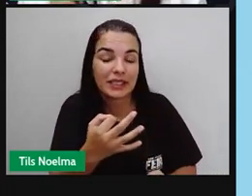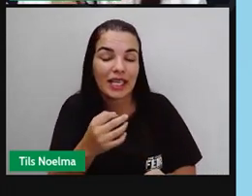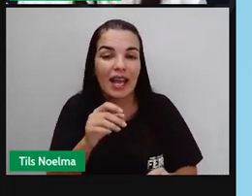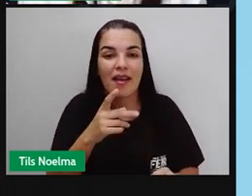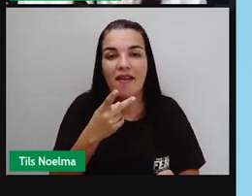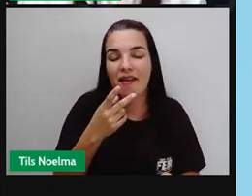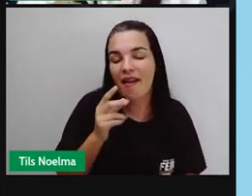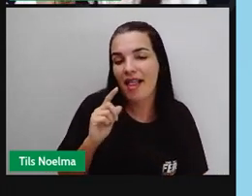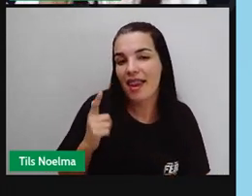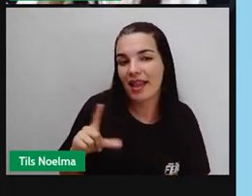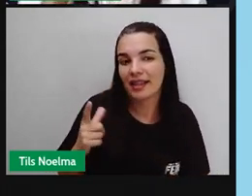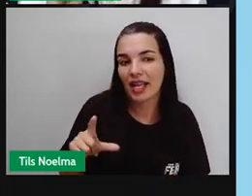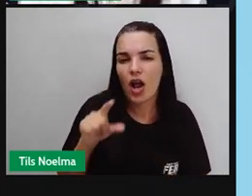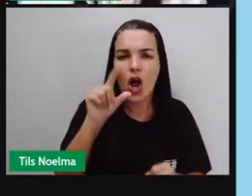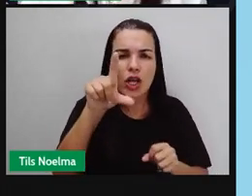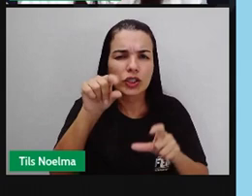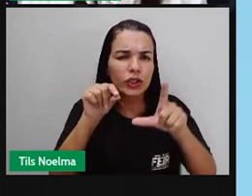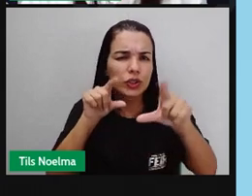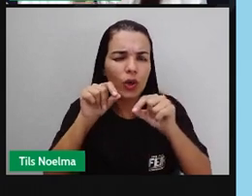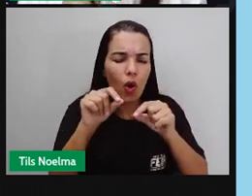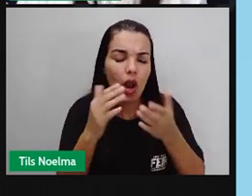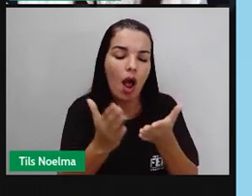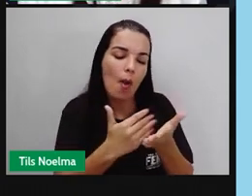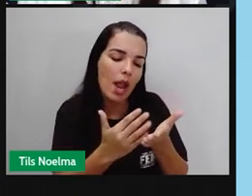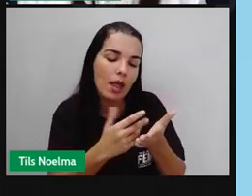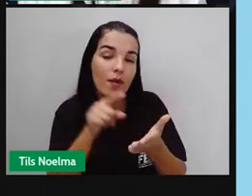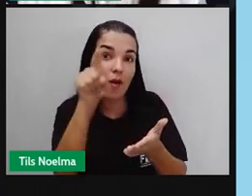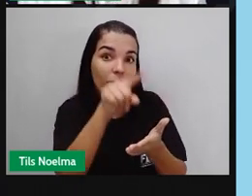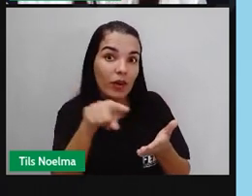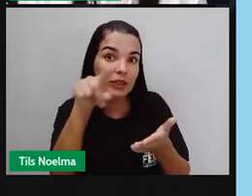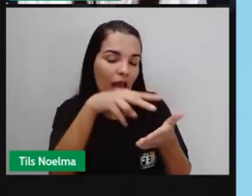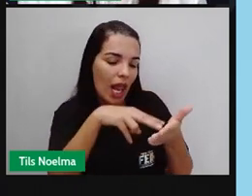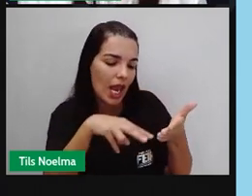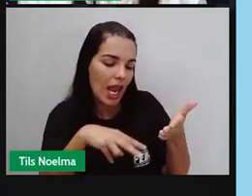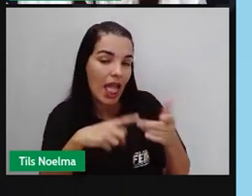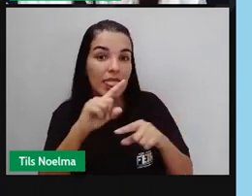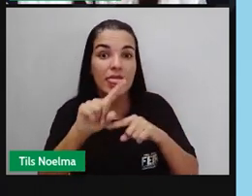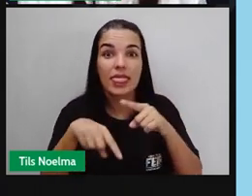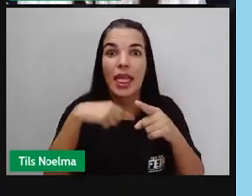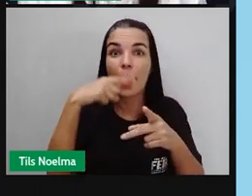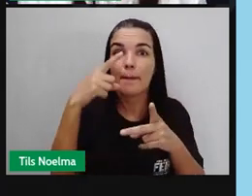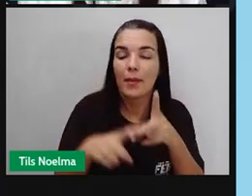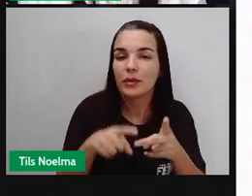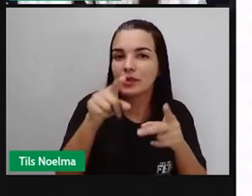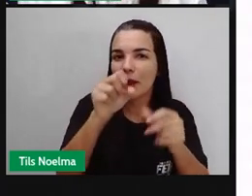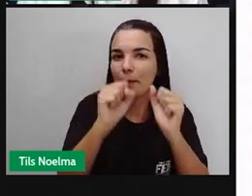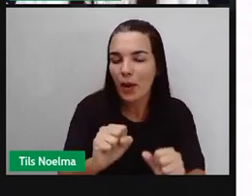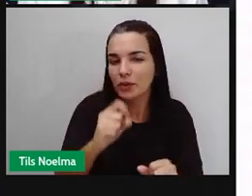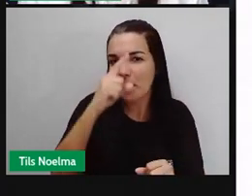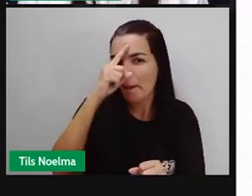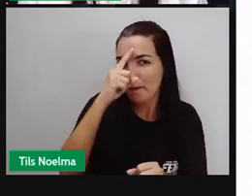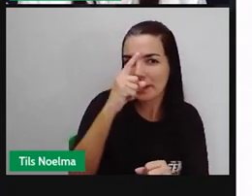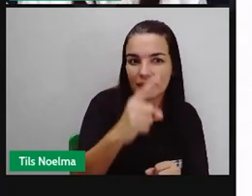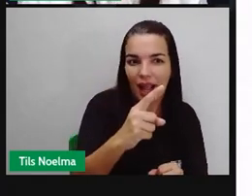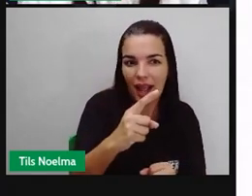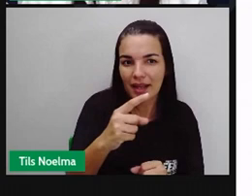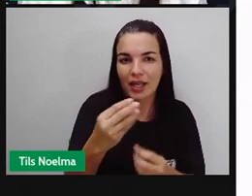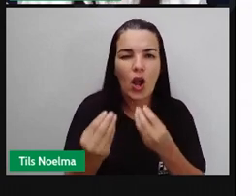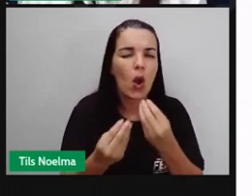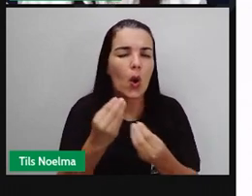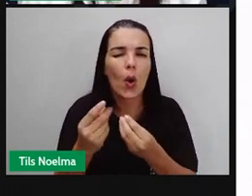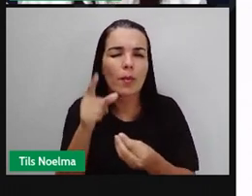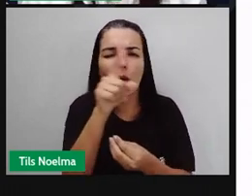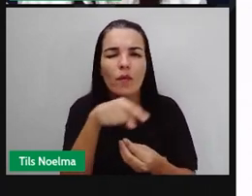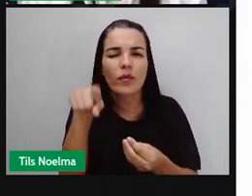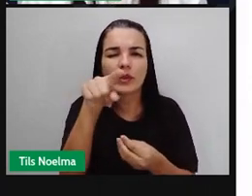Escolha um livro para vocês lerem e depois faça a sua indicação. Como é que vocês vão fazer